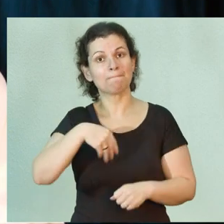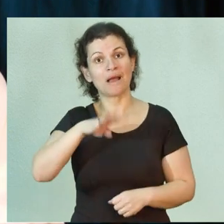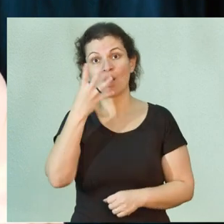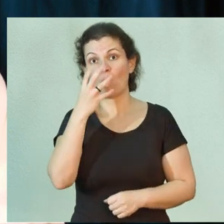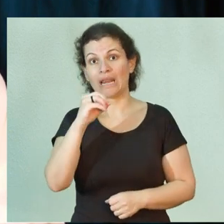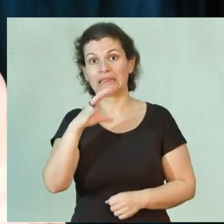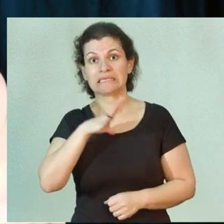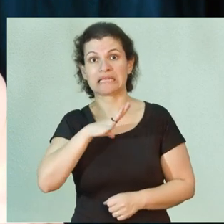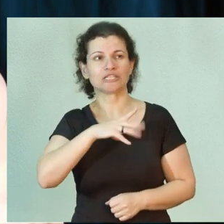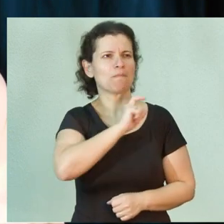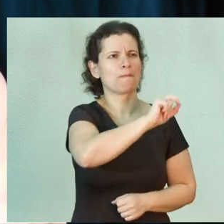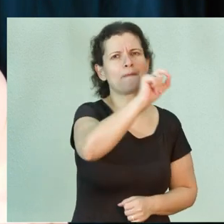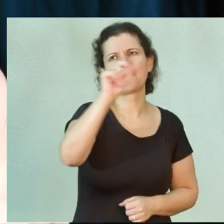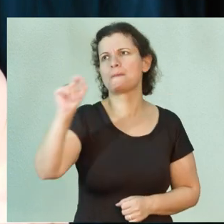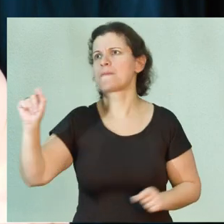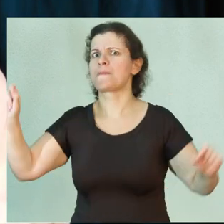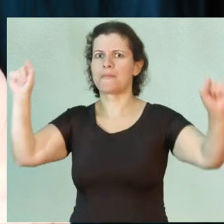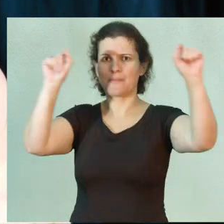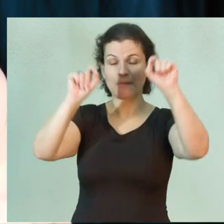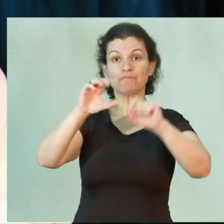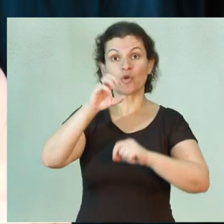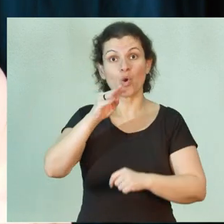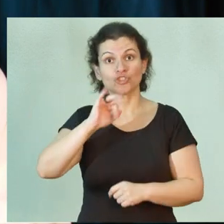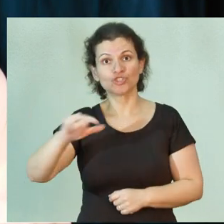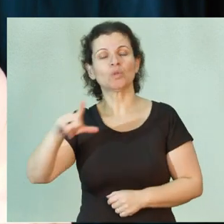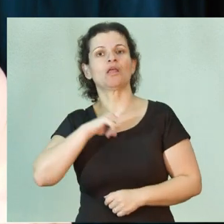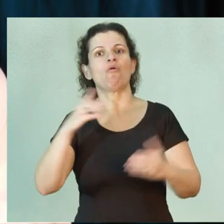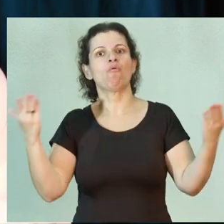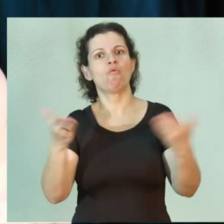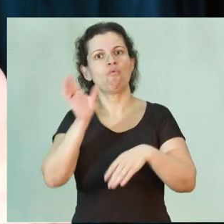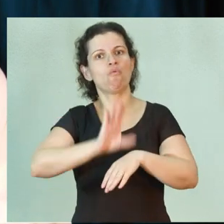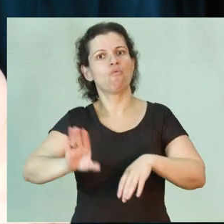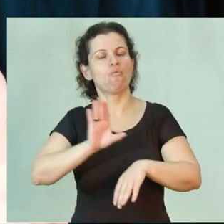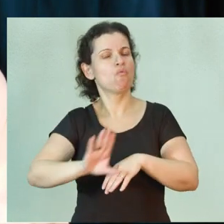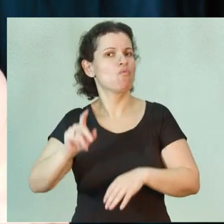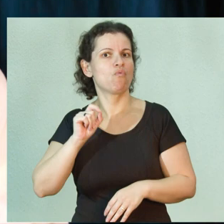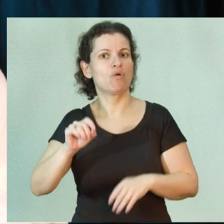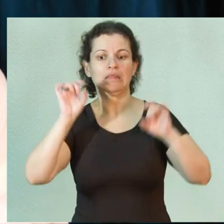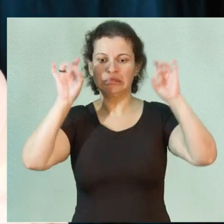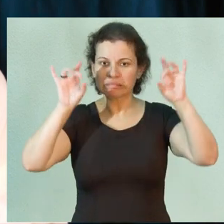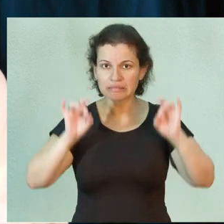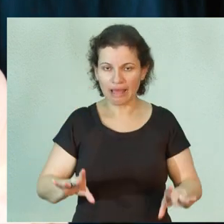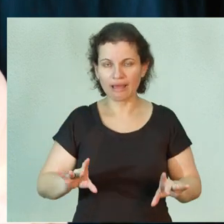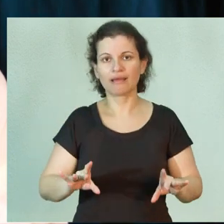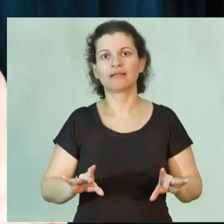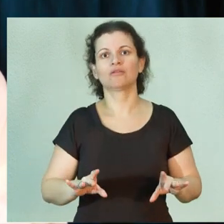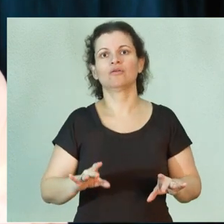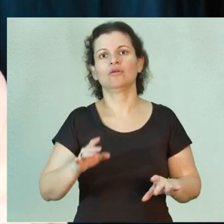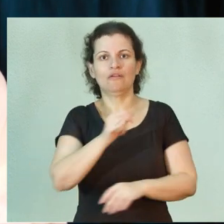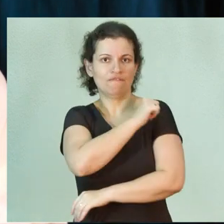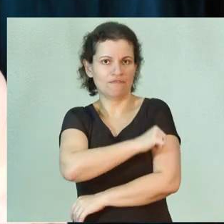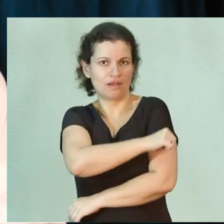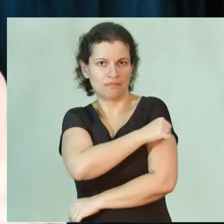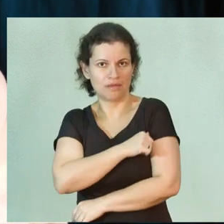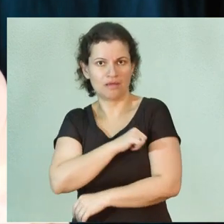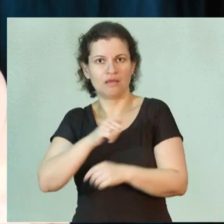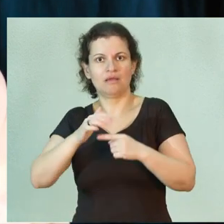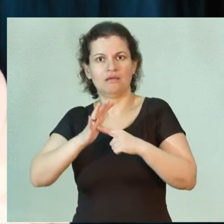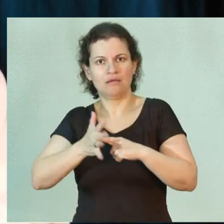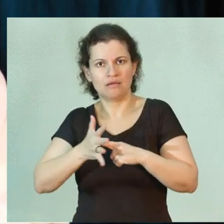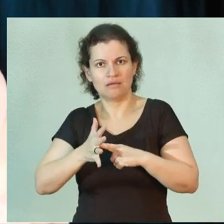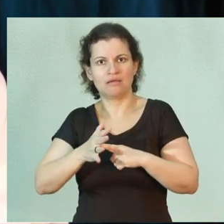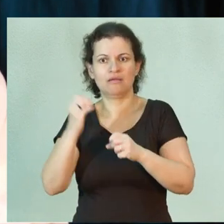40 municípios. O Cotil conta hoje com os cursos técnico em enfermagem, mecânica,